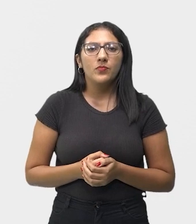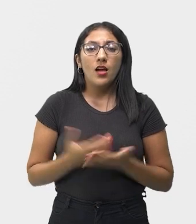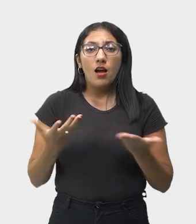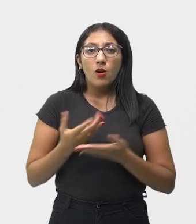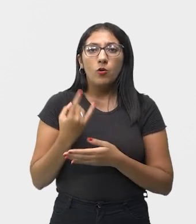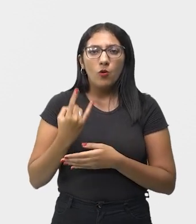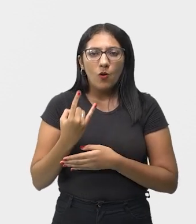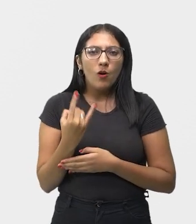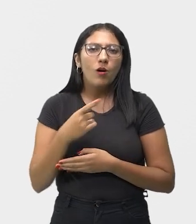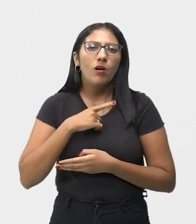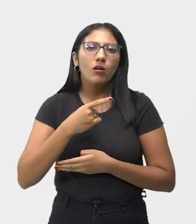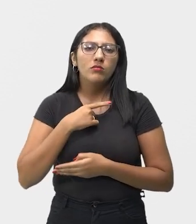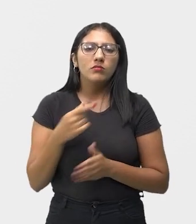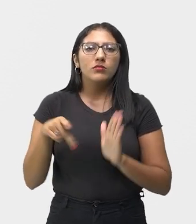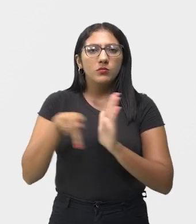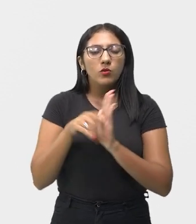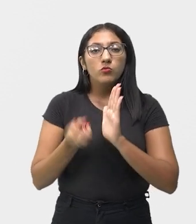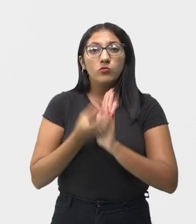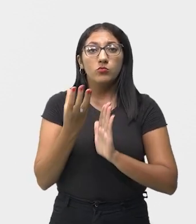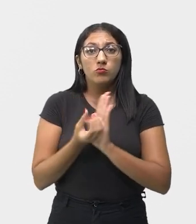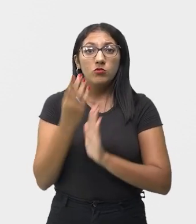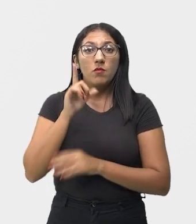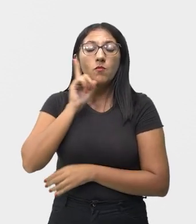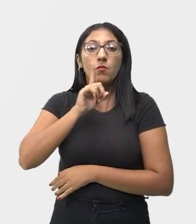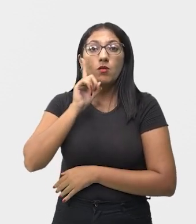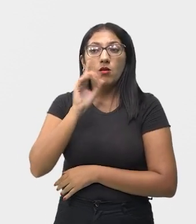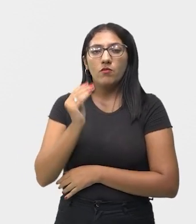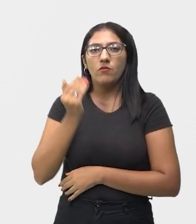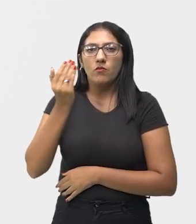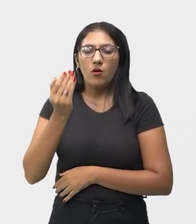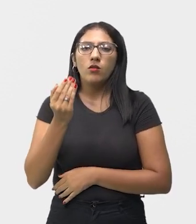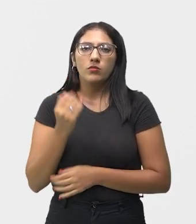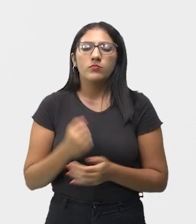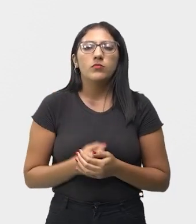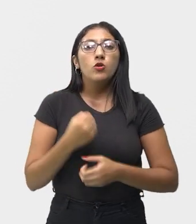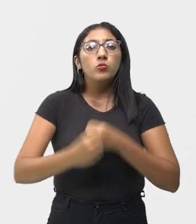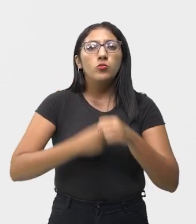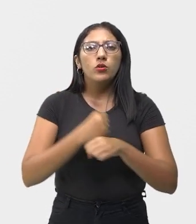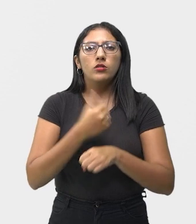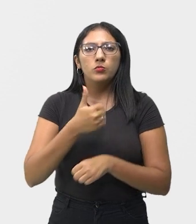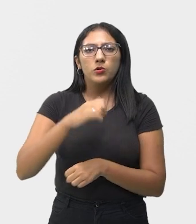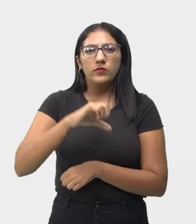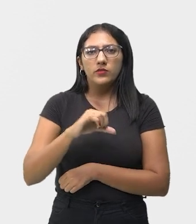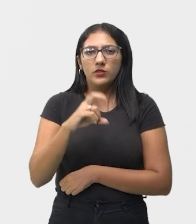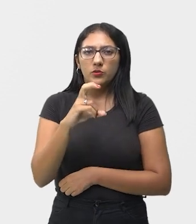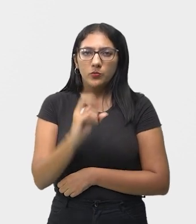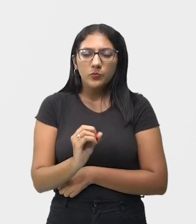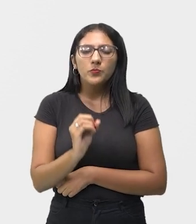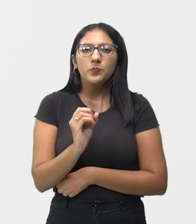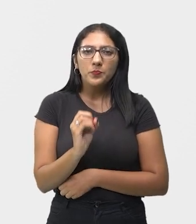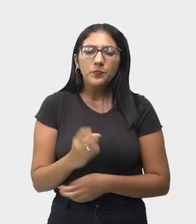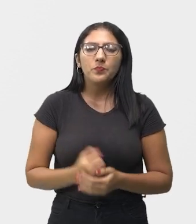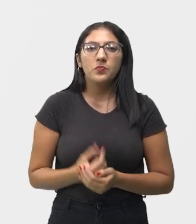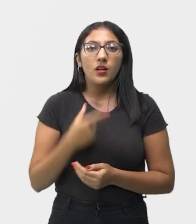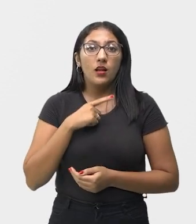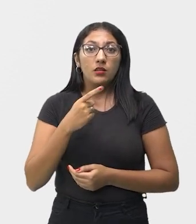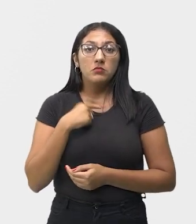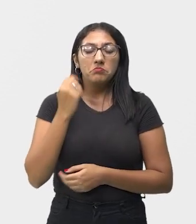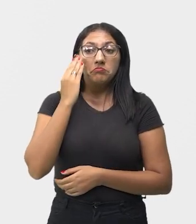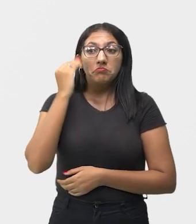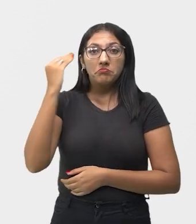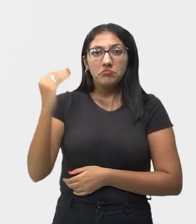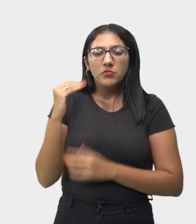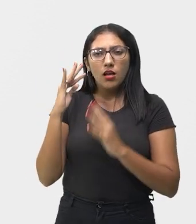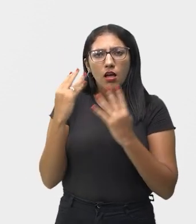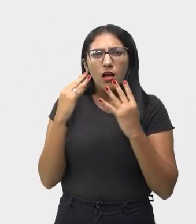é um gênero musical que teve a origem nos Estados Unidos a partir dos anos de 1950, popularizando-se